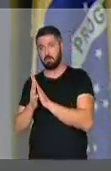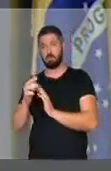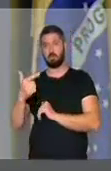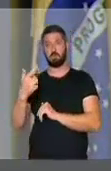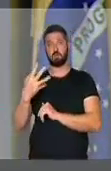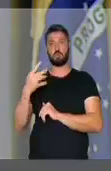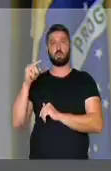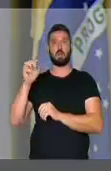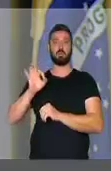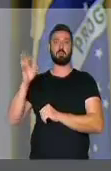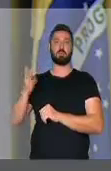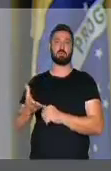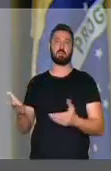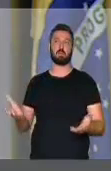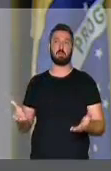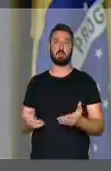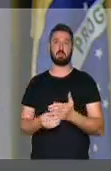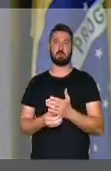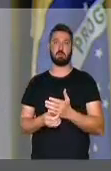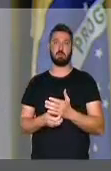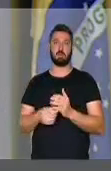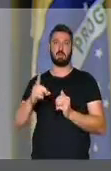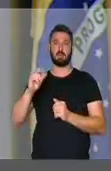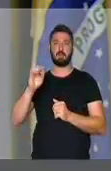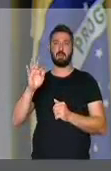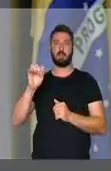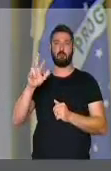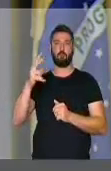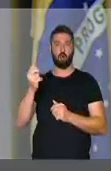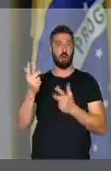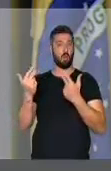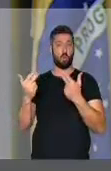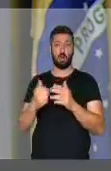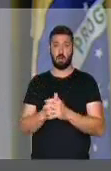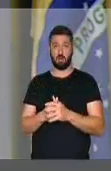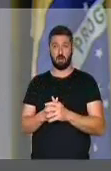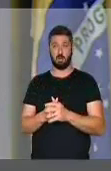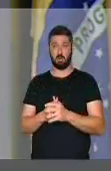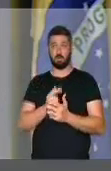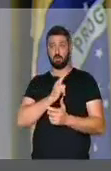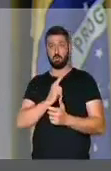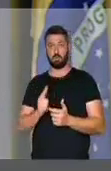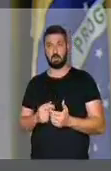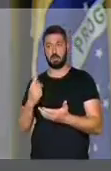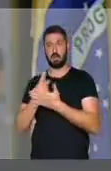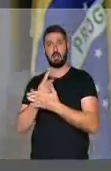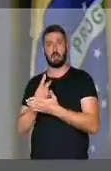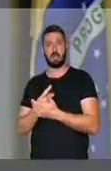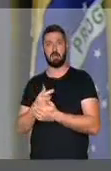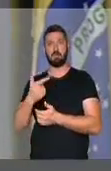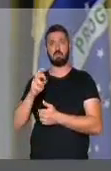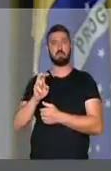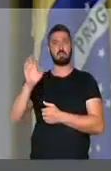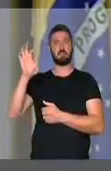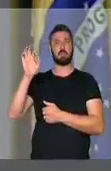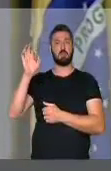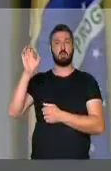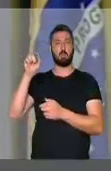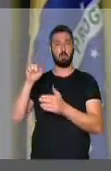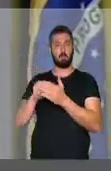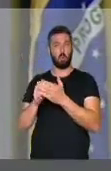24 pontos. O Datafolha é igual. Para governador errar em 25 pontos.